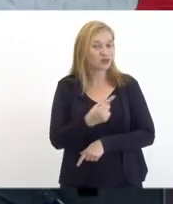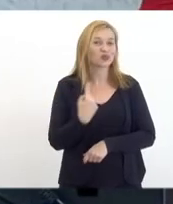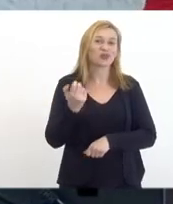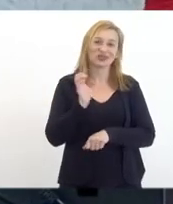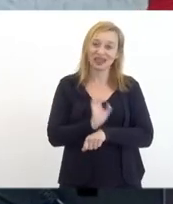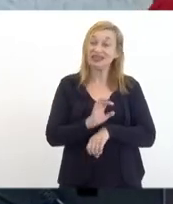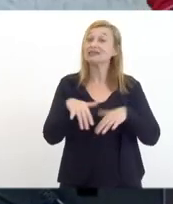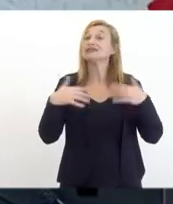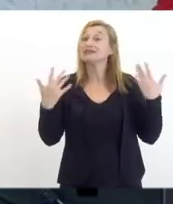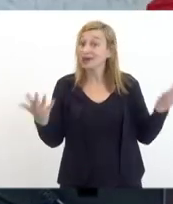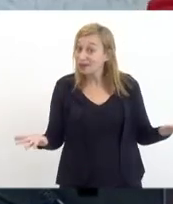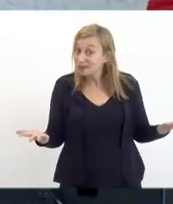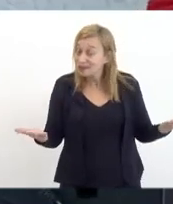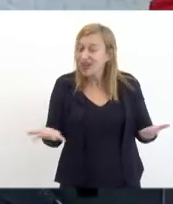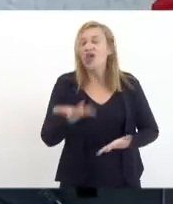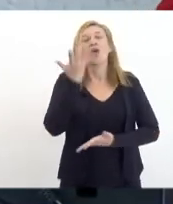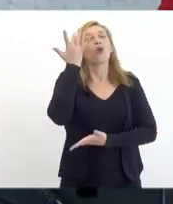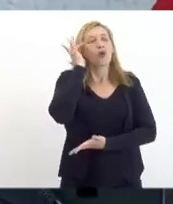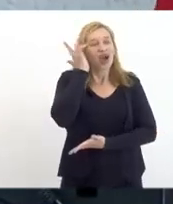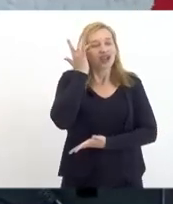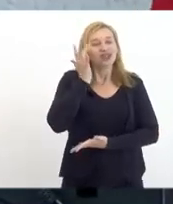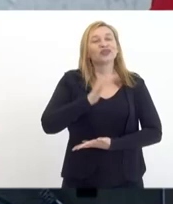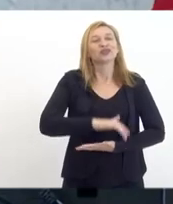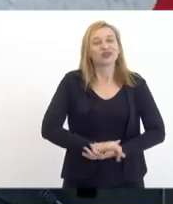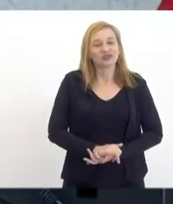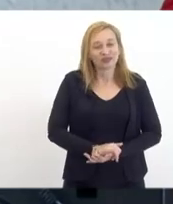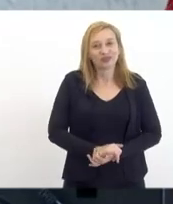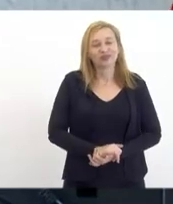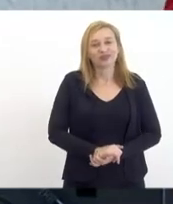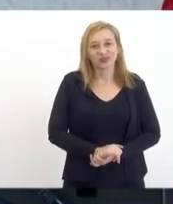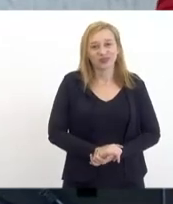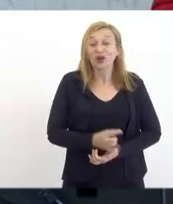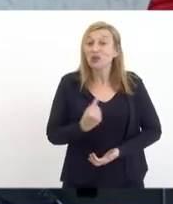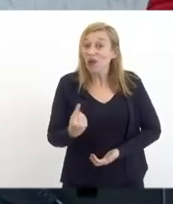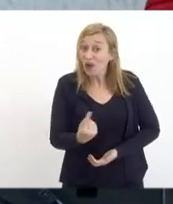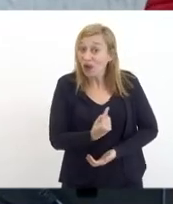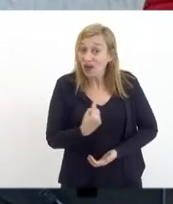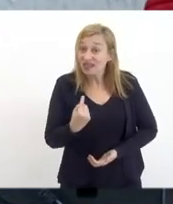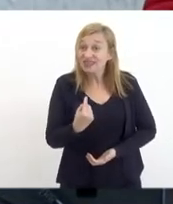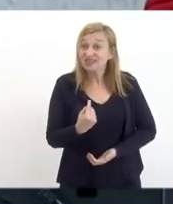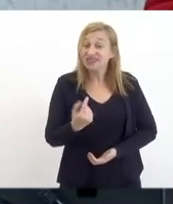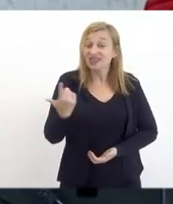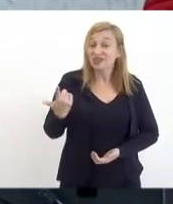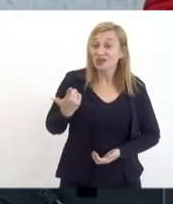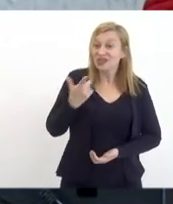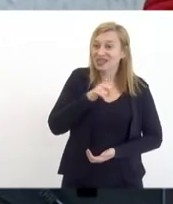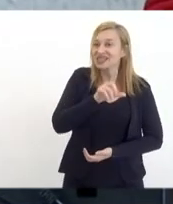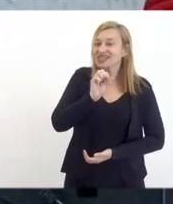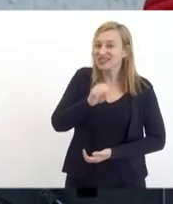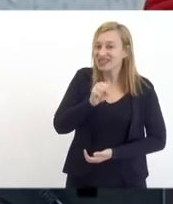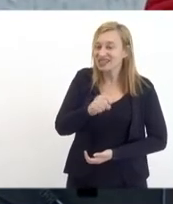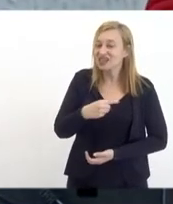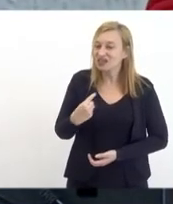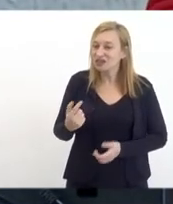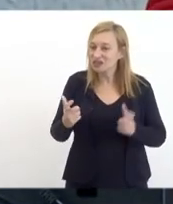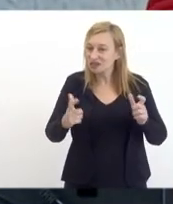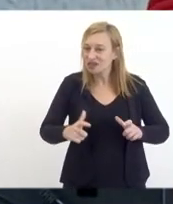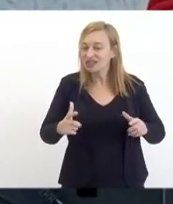estado então eu acho que que nós iremos ganhar muito a nossa região